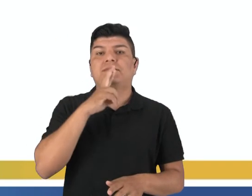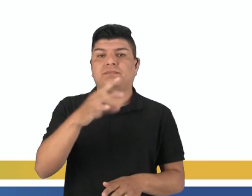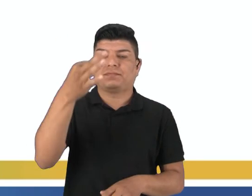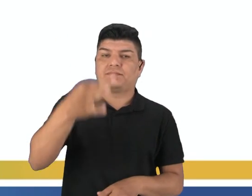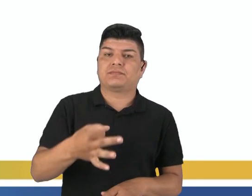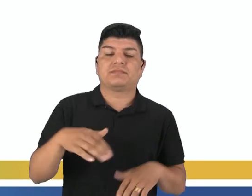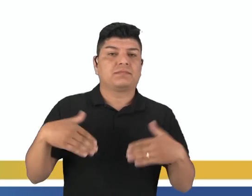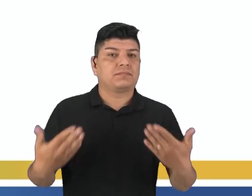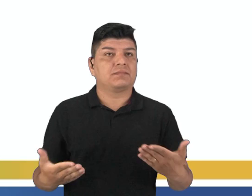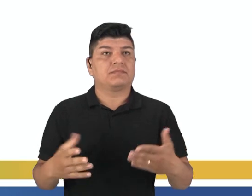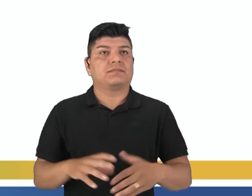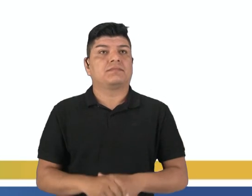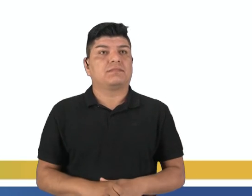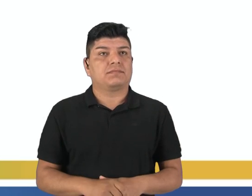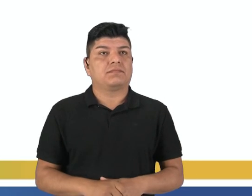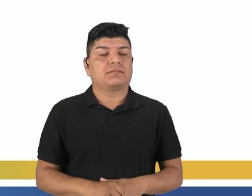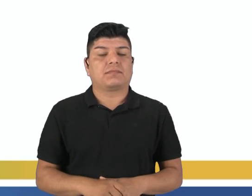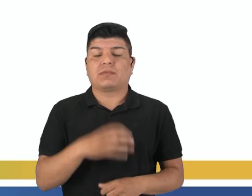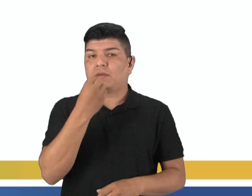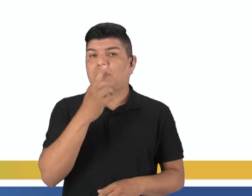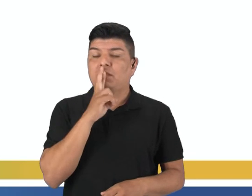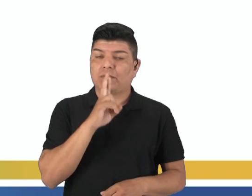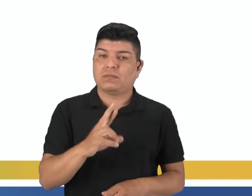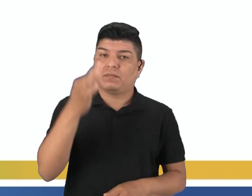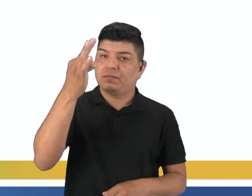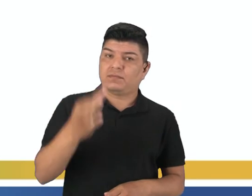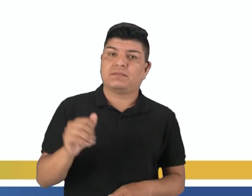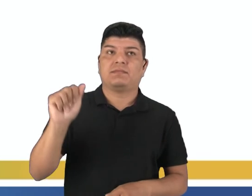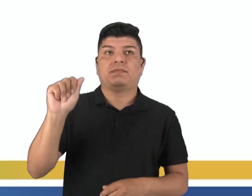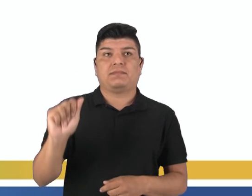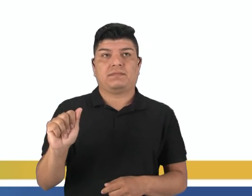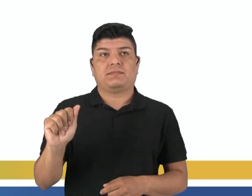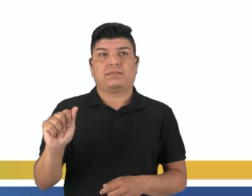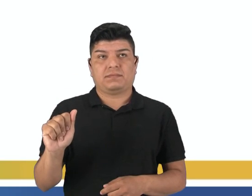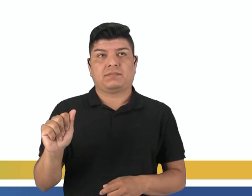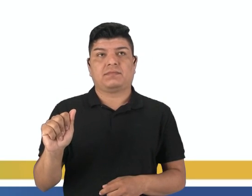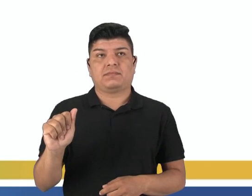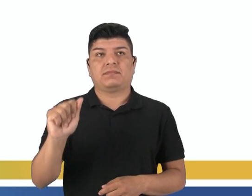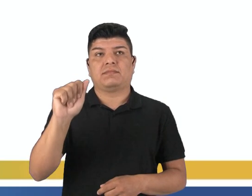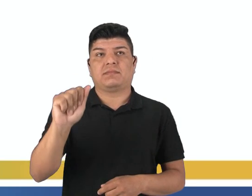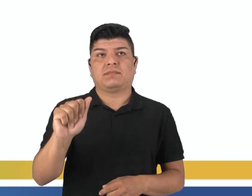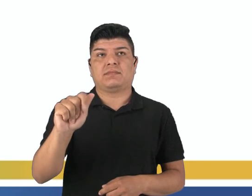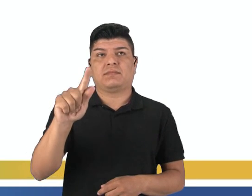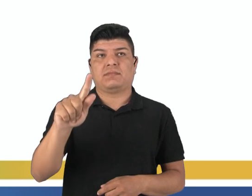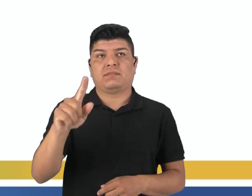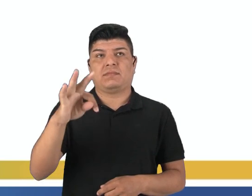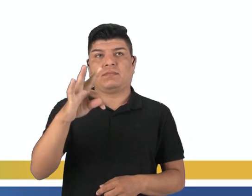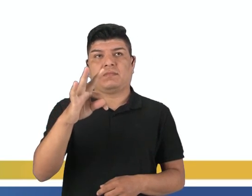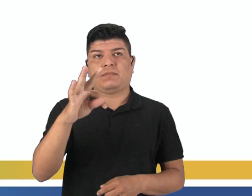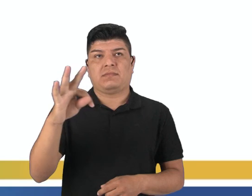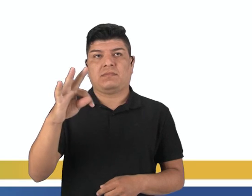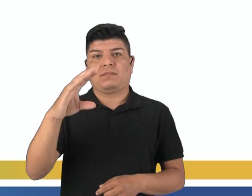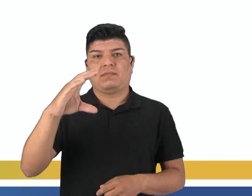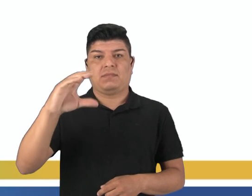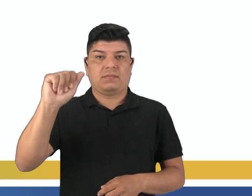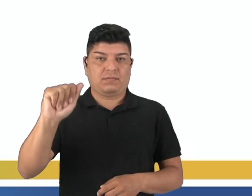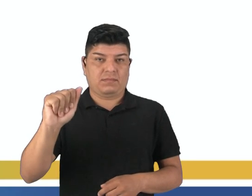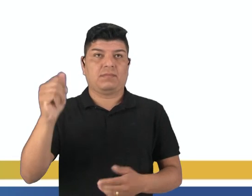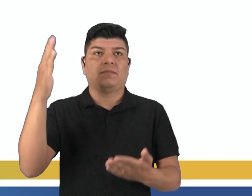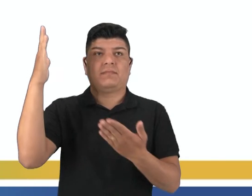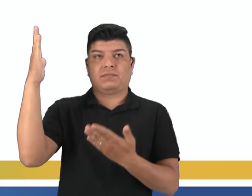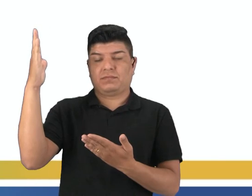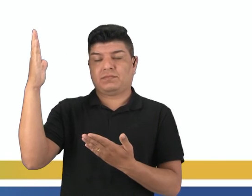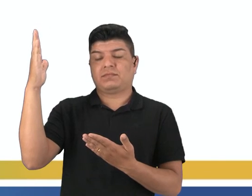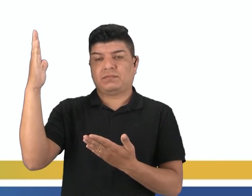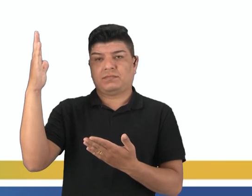a resposta correta? Bom, a resposta correta é a letra A. A timina, ela se liga com a adenina, a citosina com